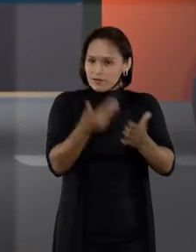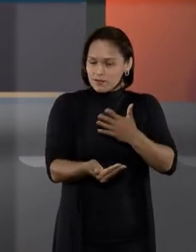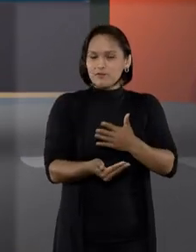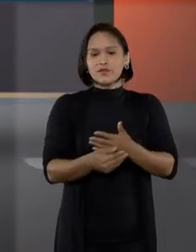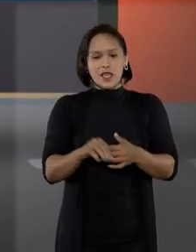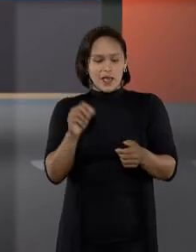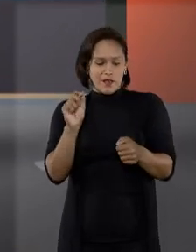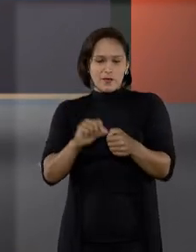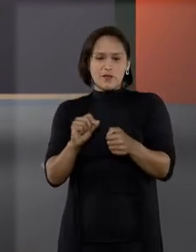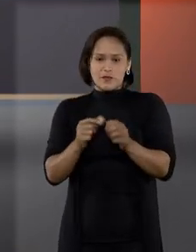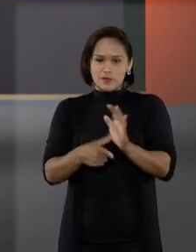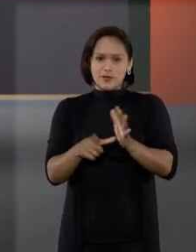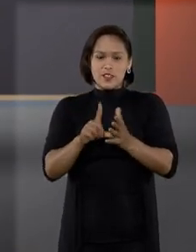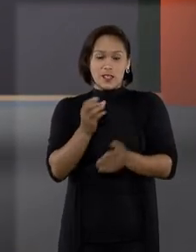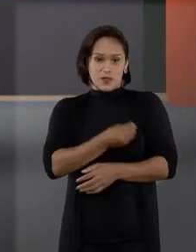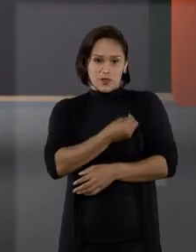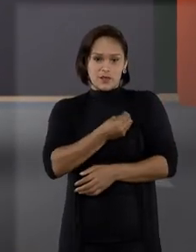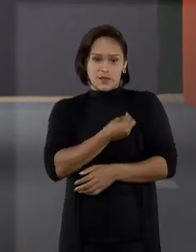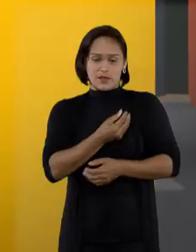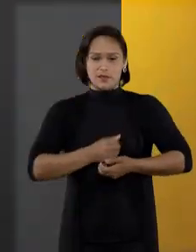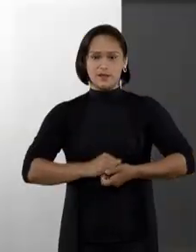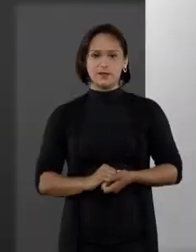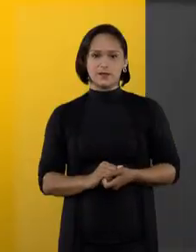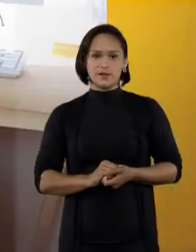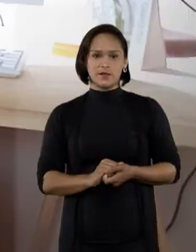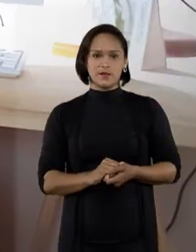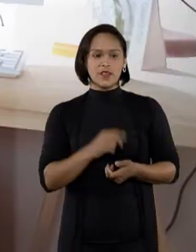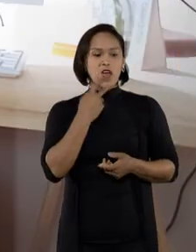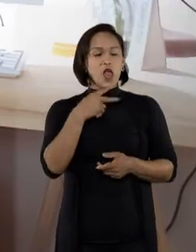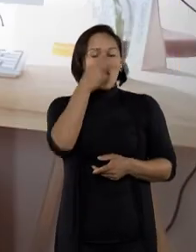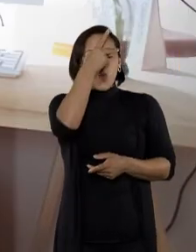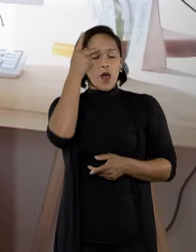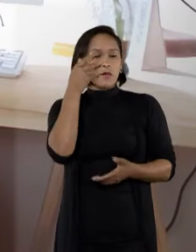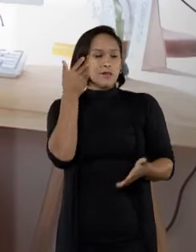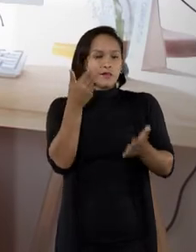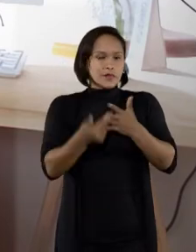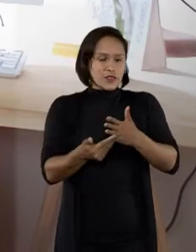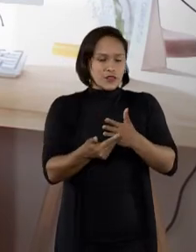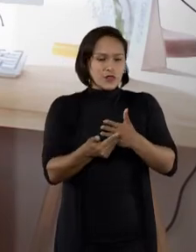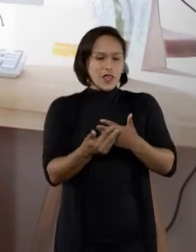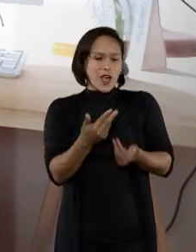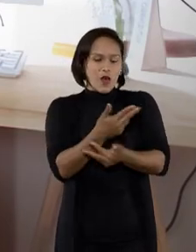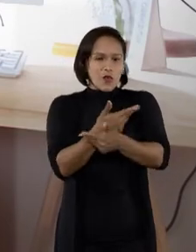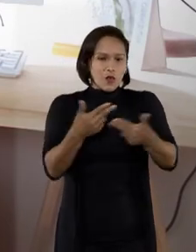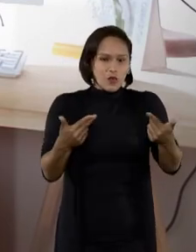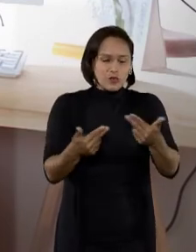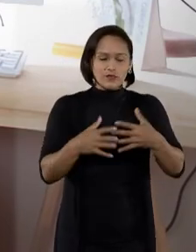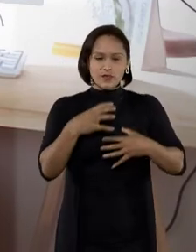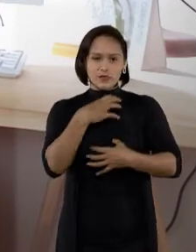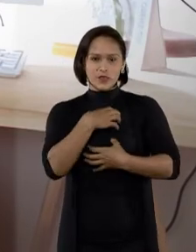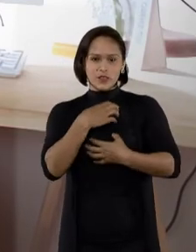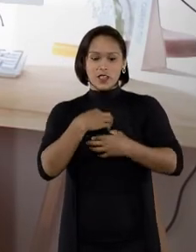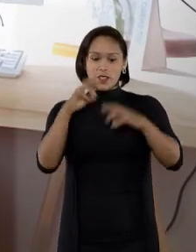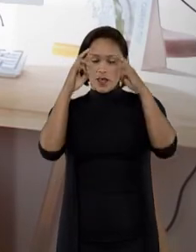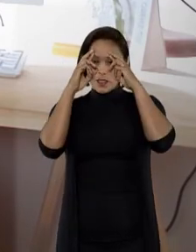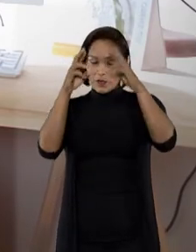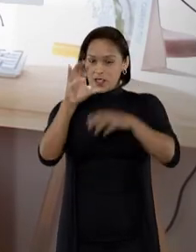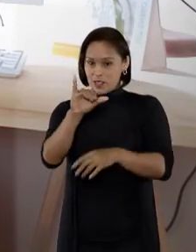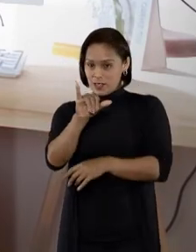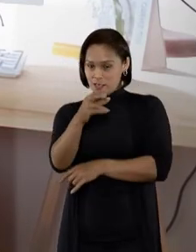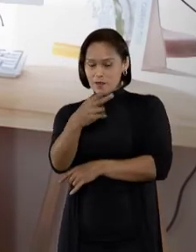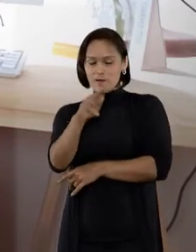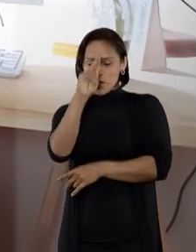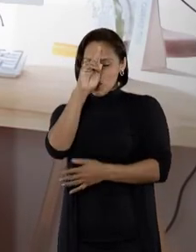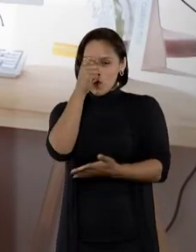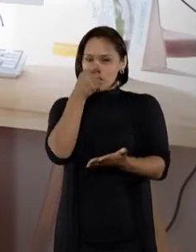danos causados a Rodrigo. Quando uma pessoa é prejudicada de alguma forma, a responsabilidade